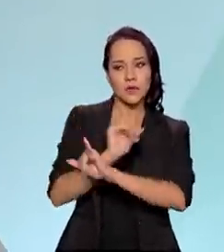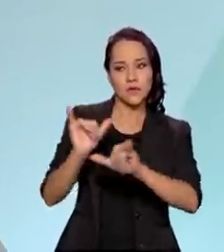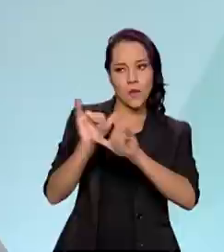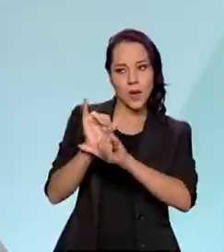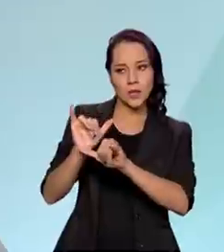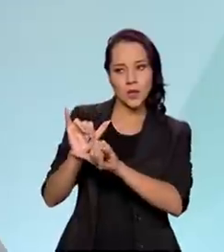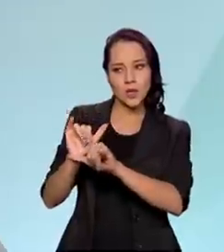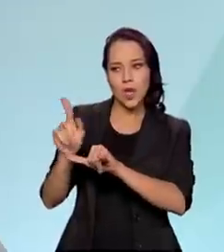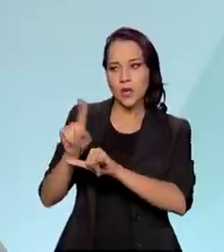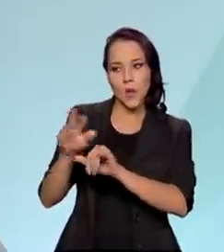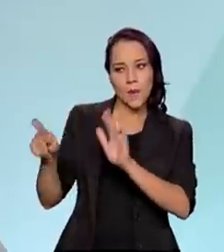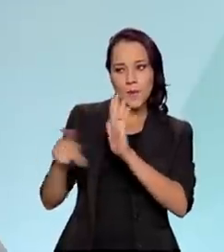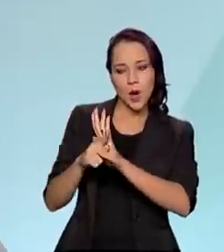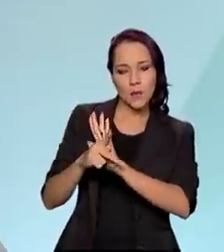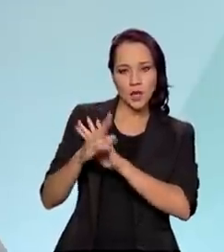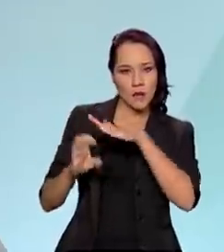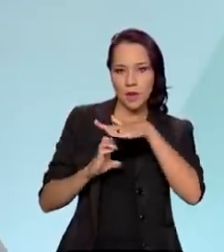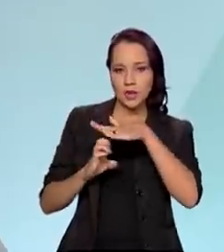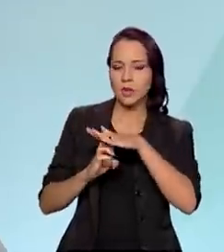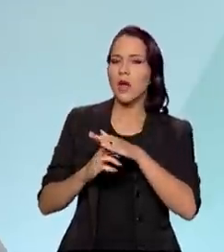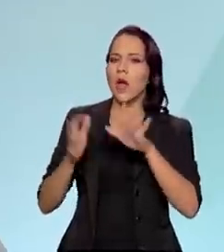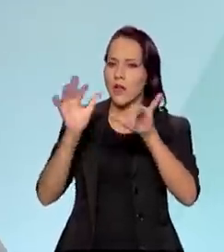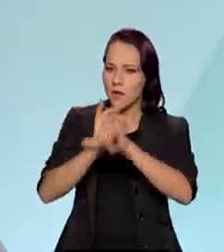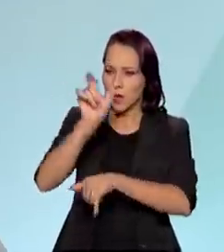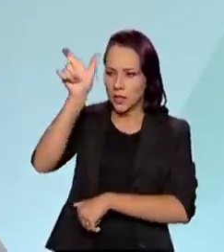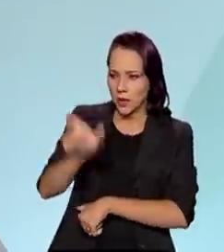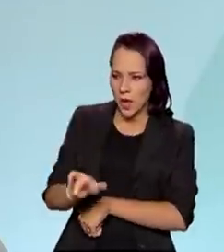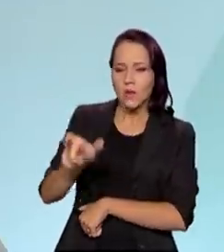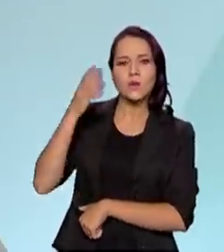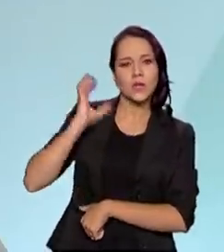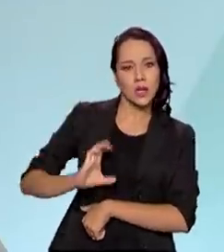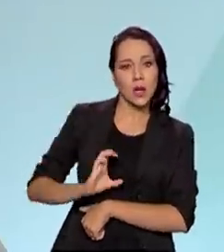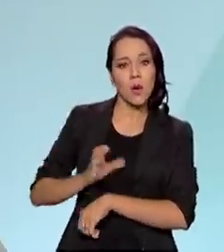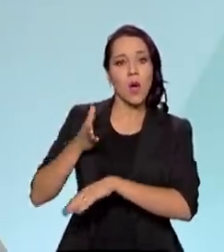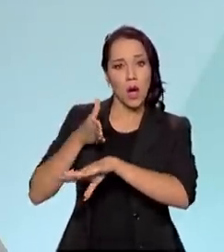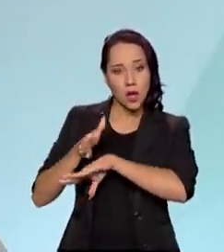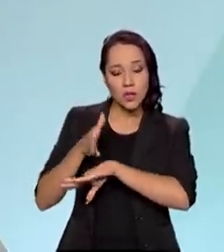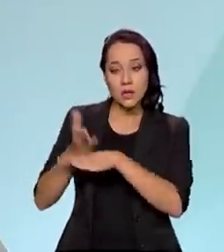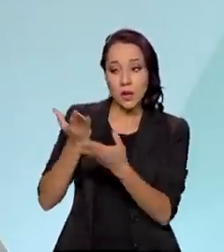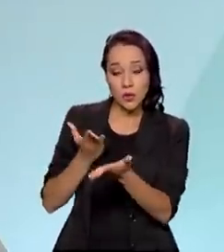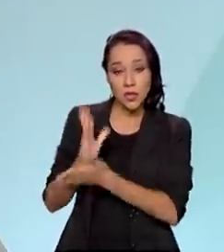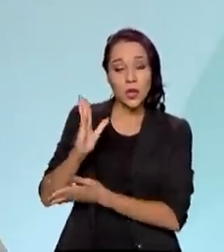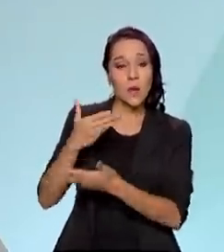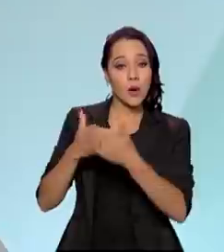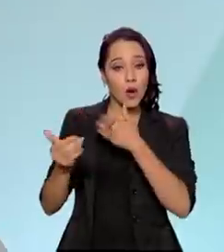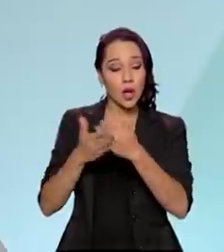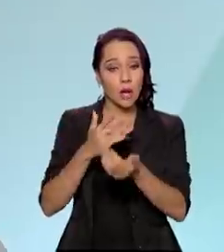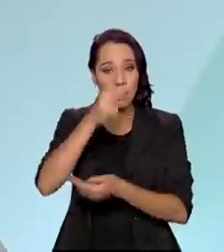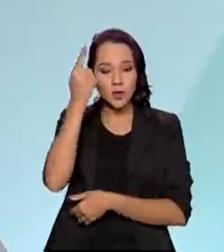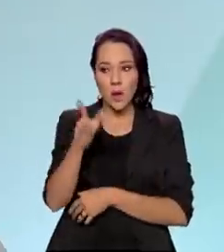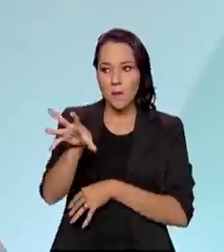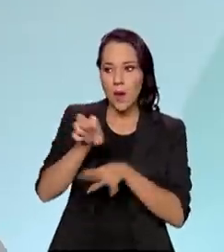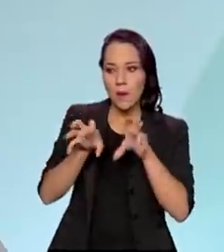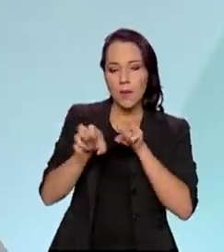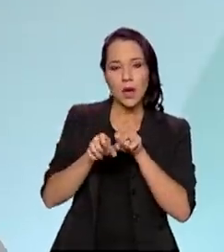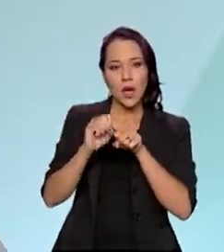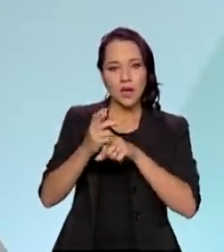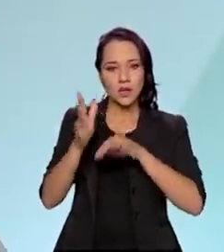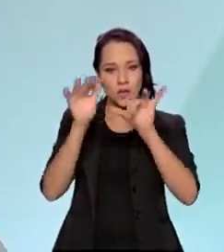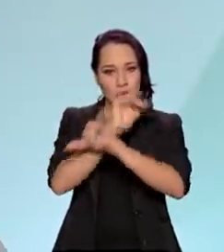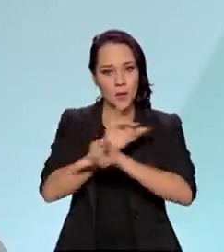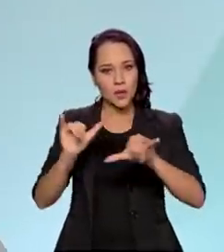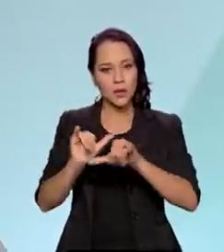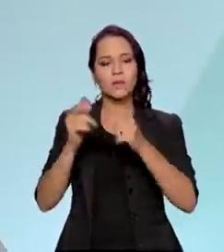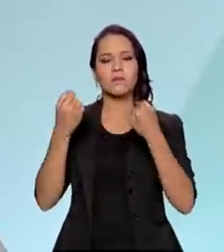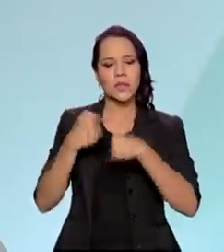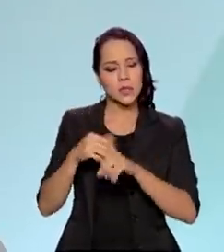dados não são da empresa, o dado é do cidadão. Então, o acesso à autorização, para que qualquer um tenha visibilidade dessas informações,